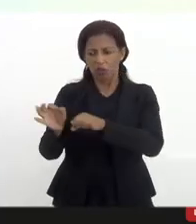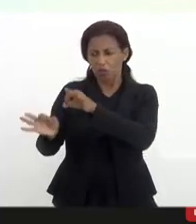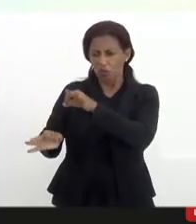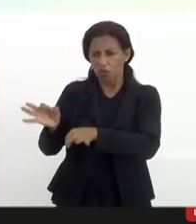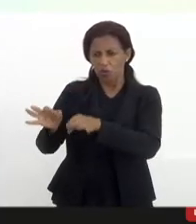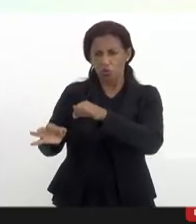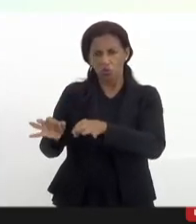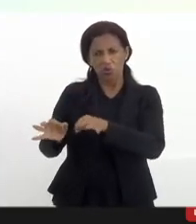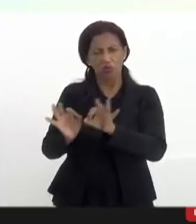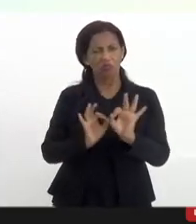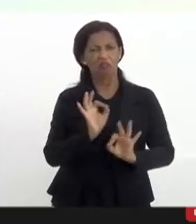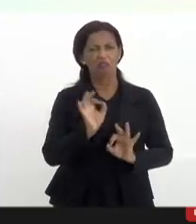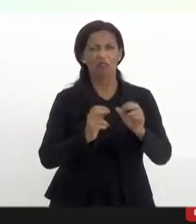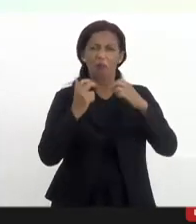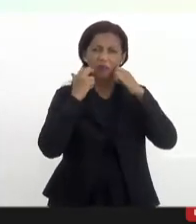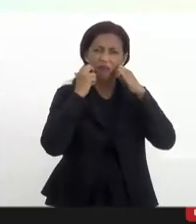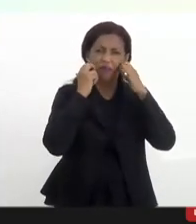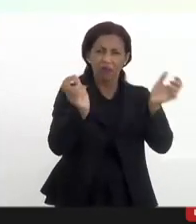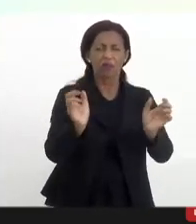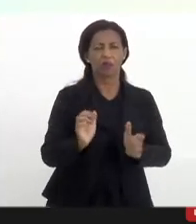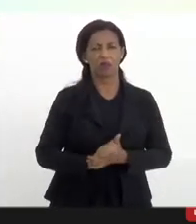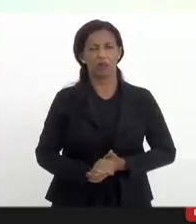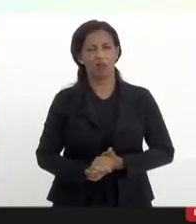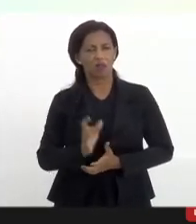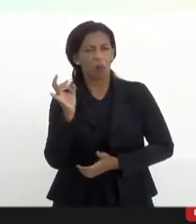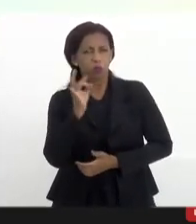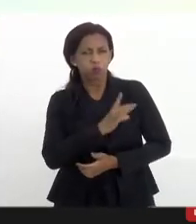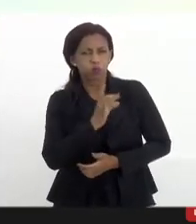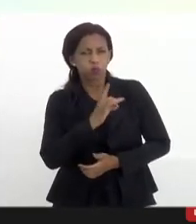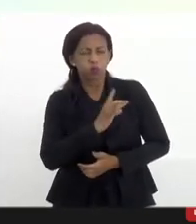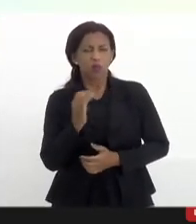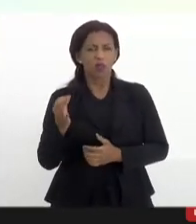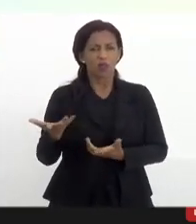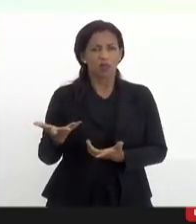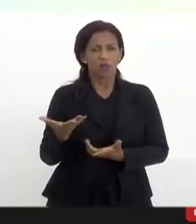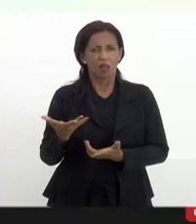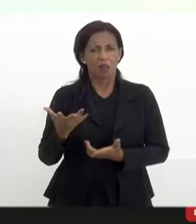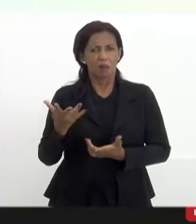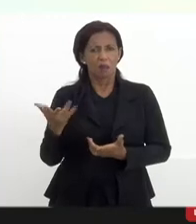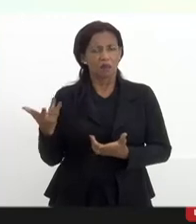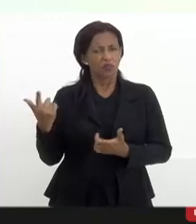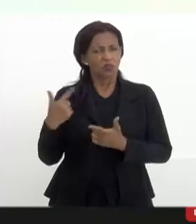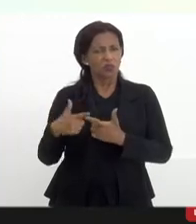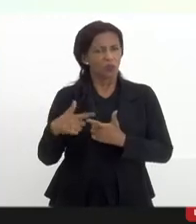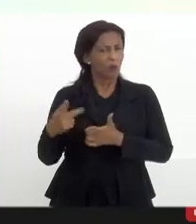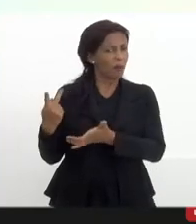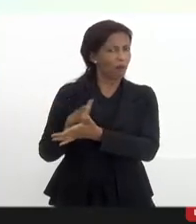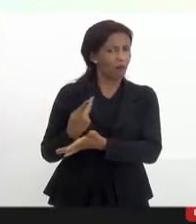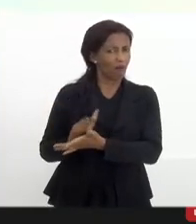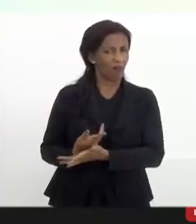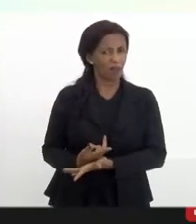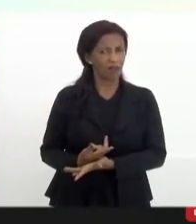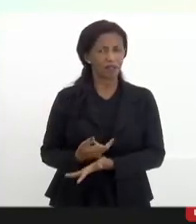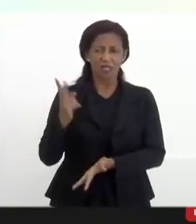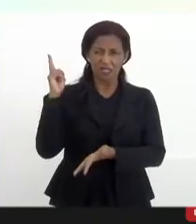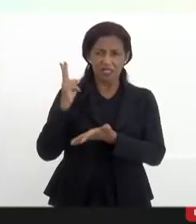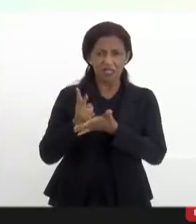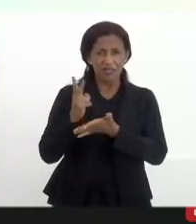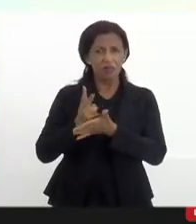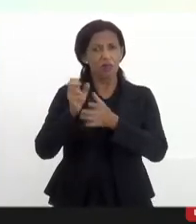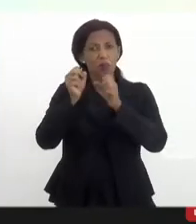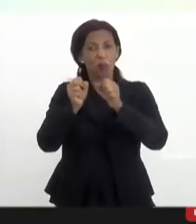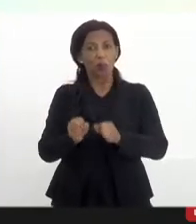forma vergonhosa, de forma temerária, de forma espúria, e esse mesmo poder